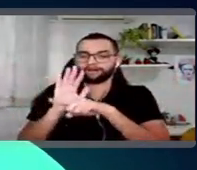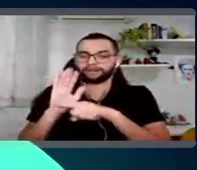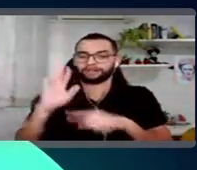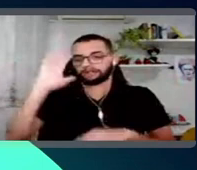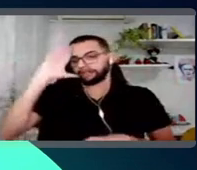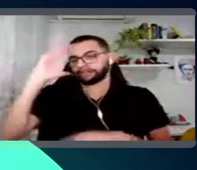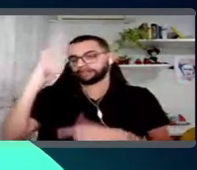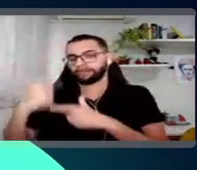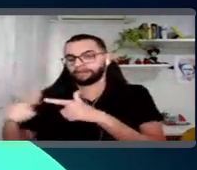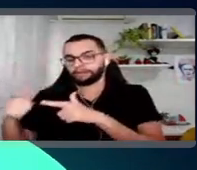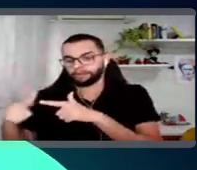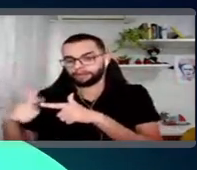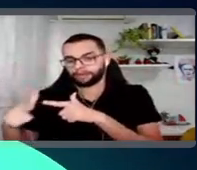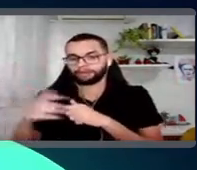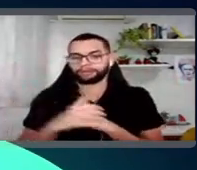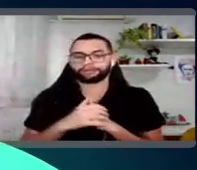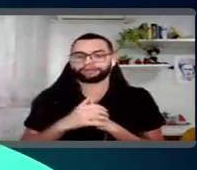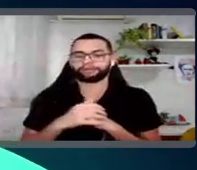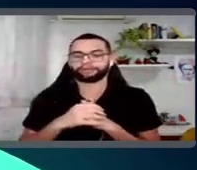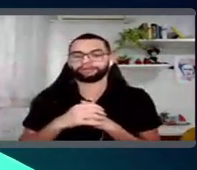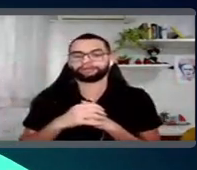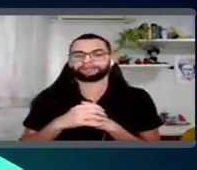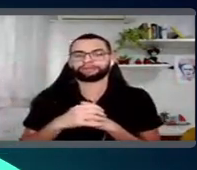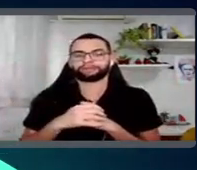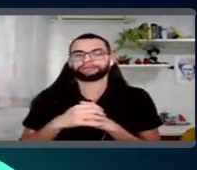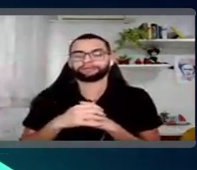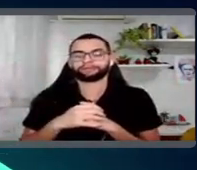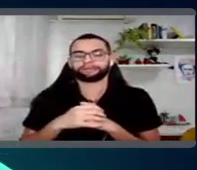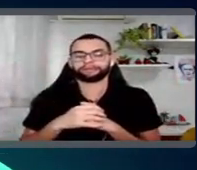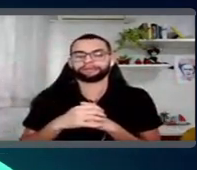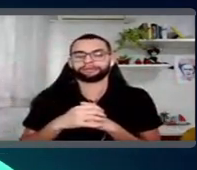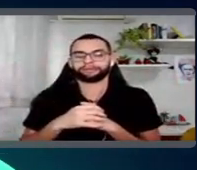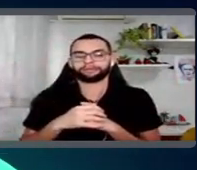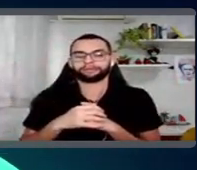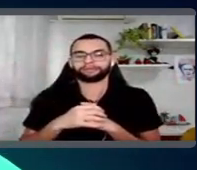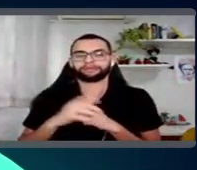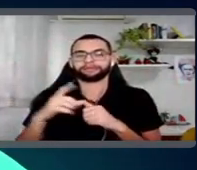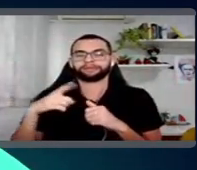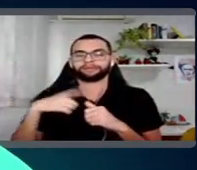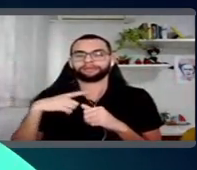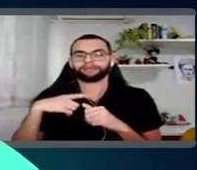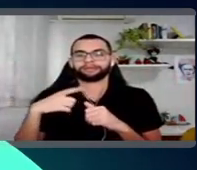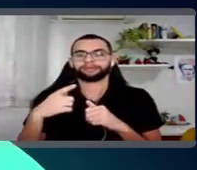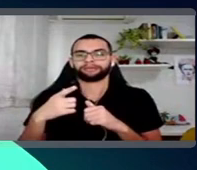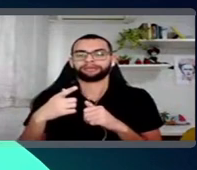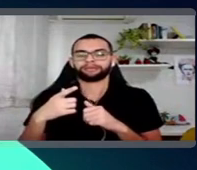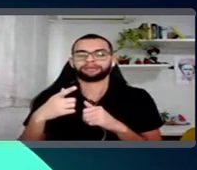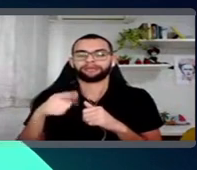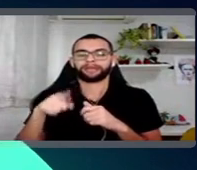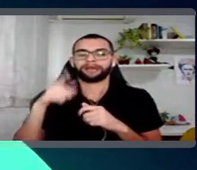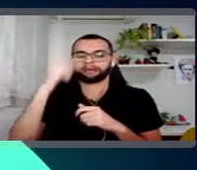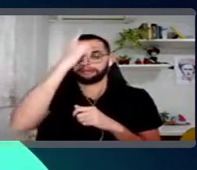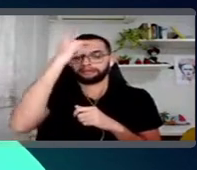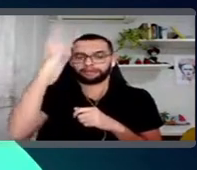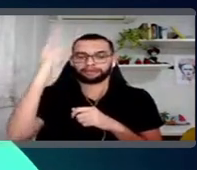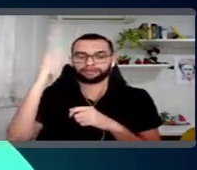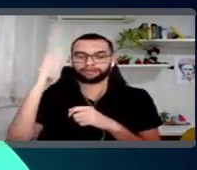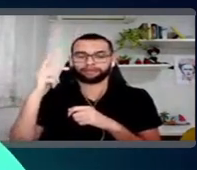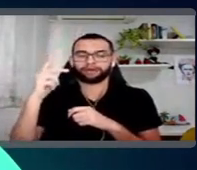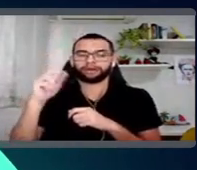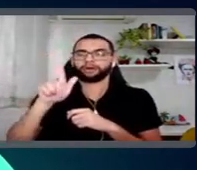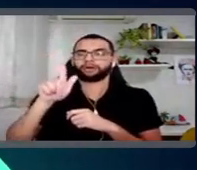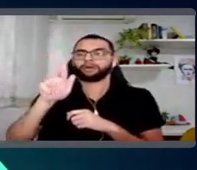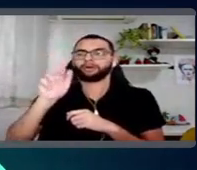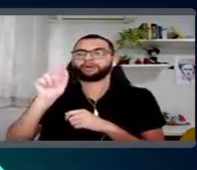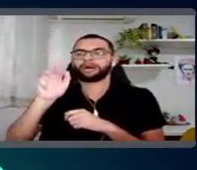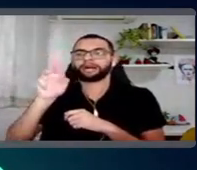problemas, tá? Então, a squad de GovSec, né? É como se fosse a guardiã da nossa plataforma, tá? É quem cuida aí de toda a